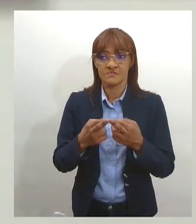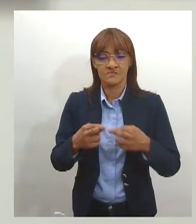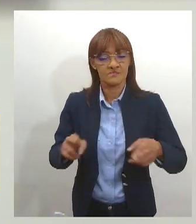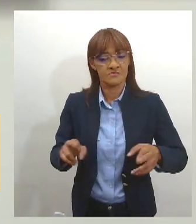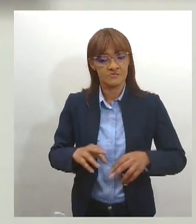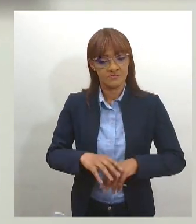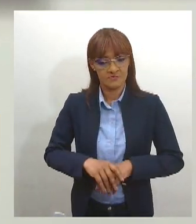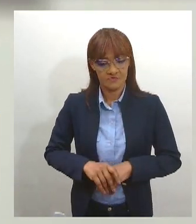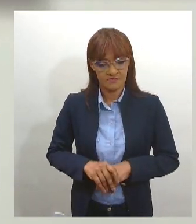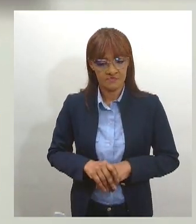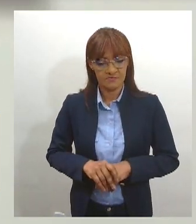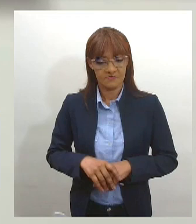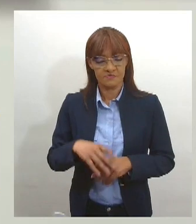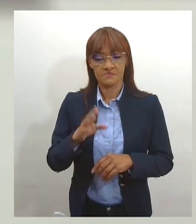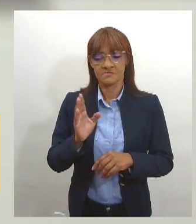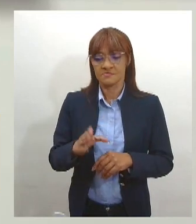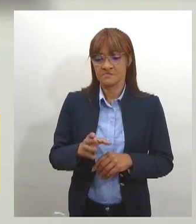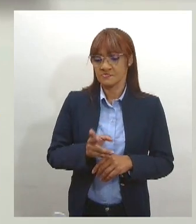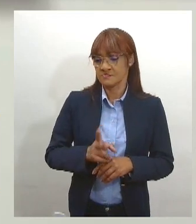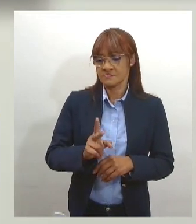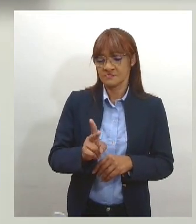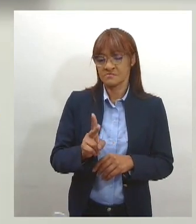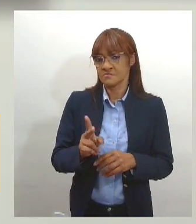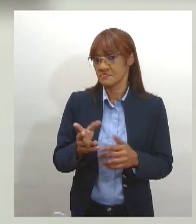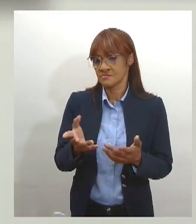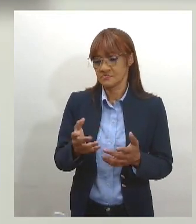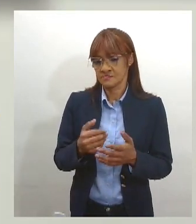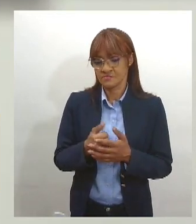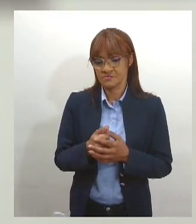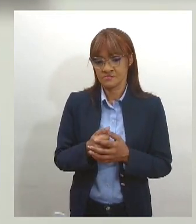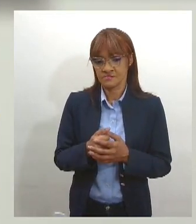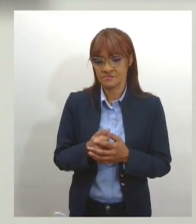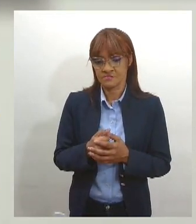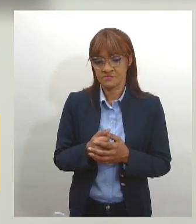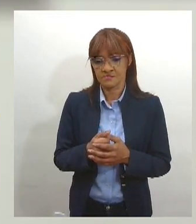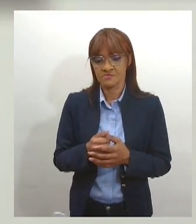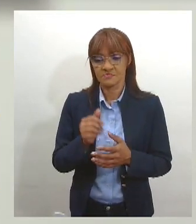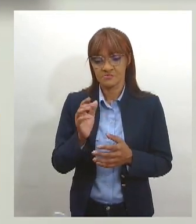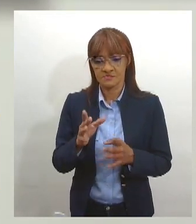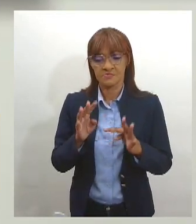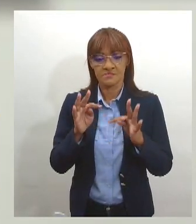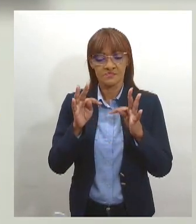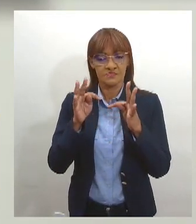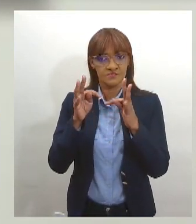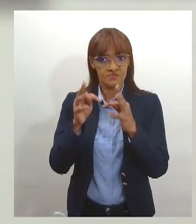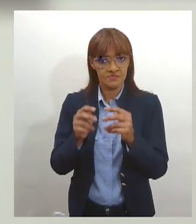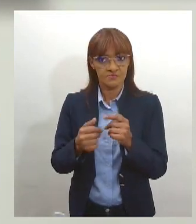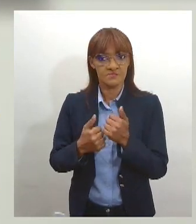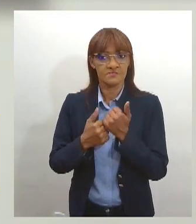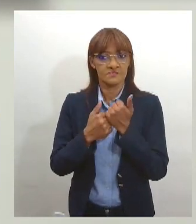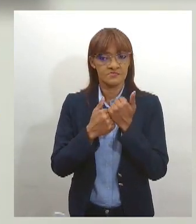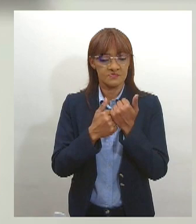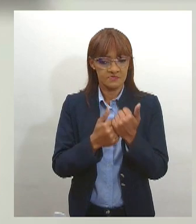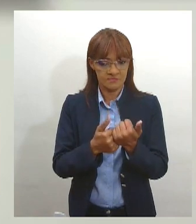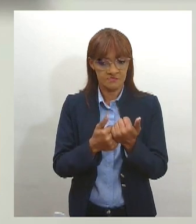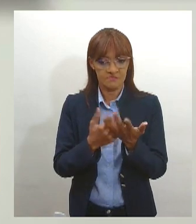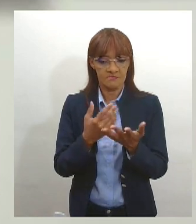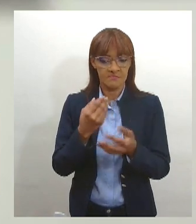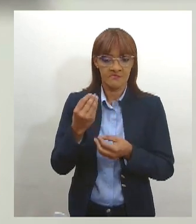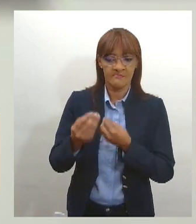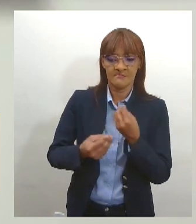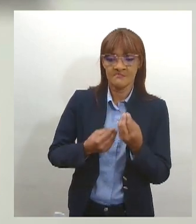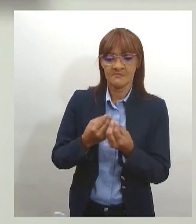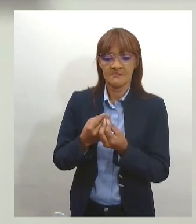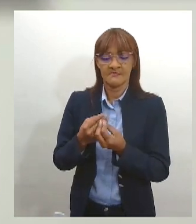ela tem que permanecer. E a gente tem no estado toda uma rede de apoio abrigo, uma rede de